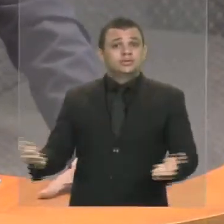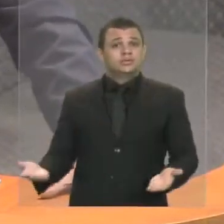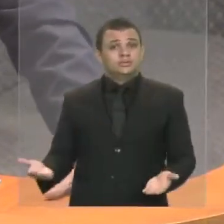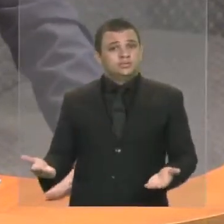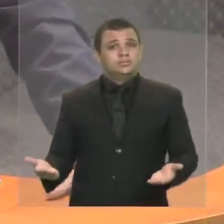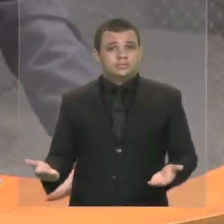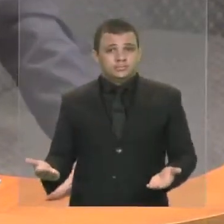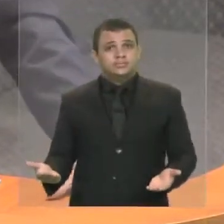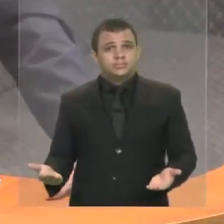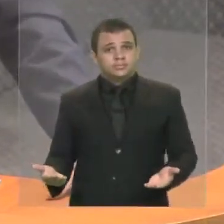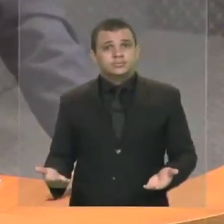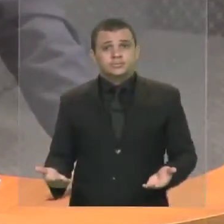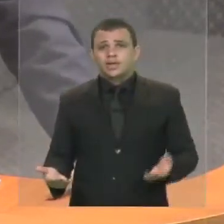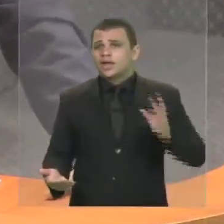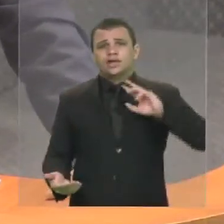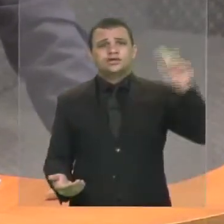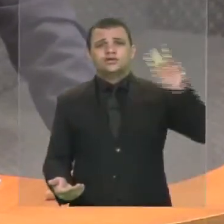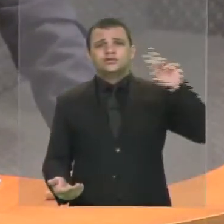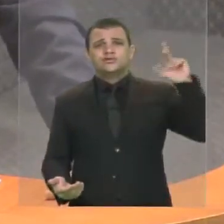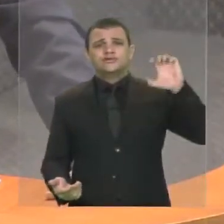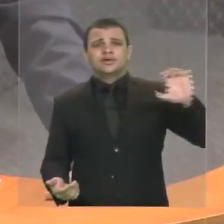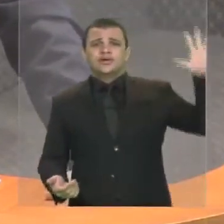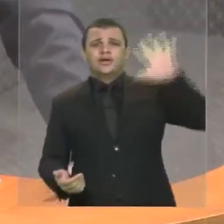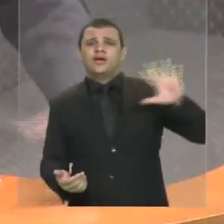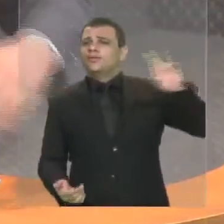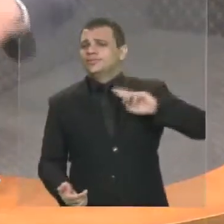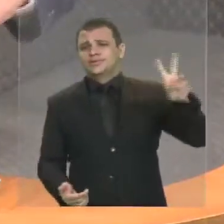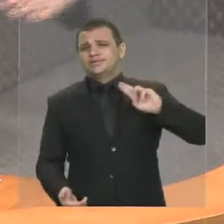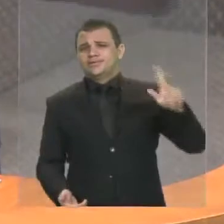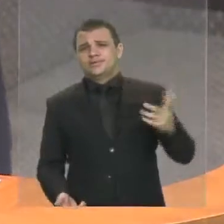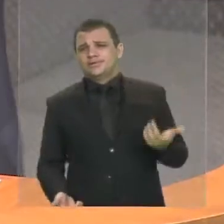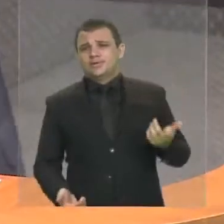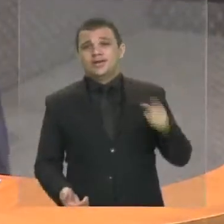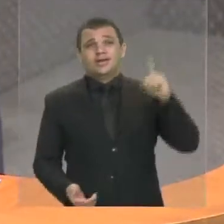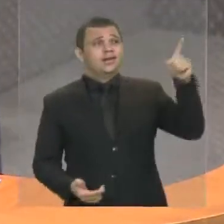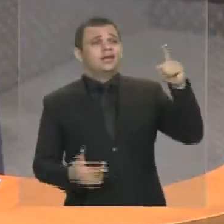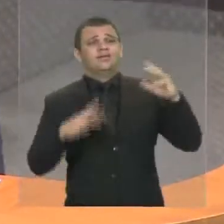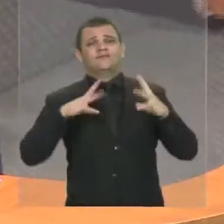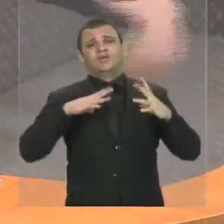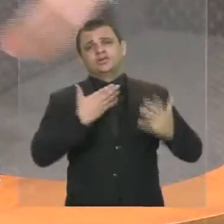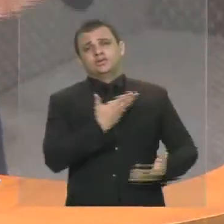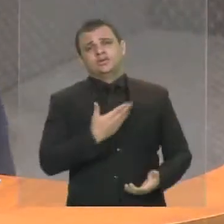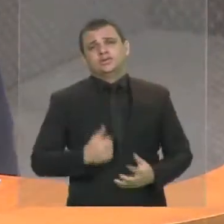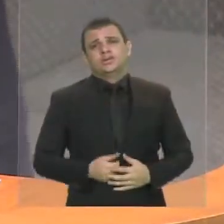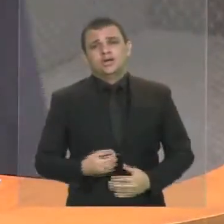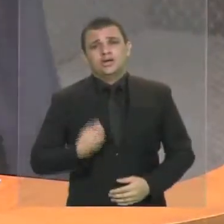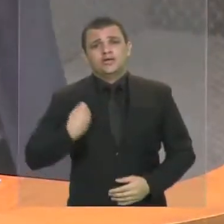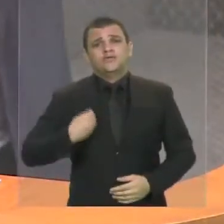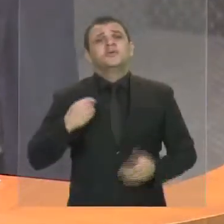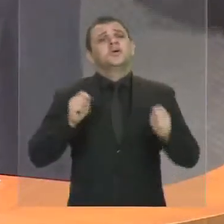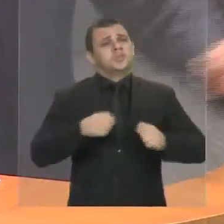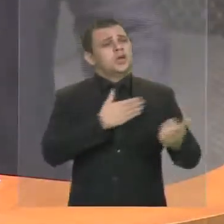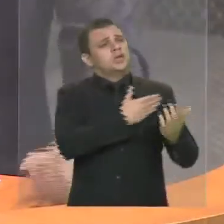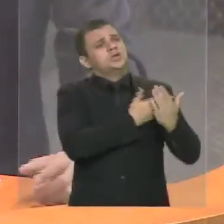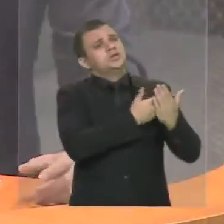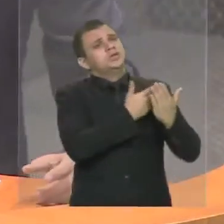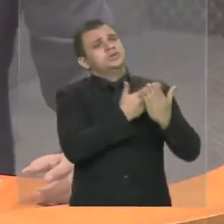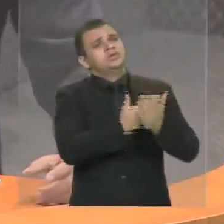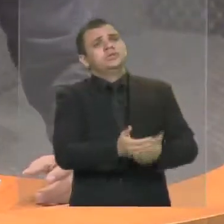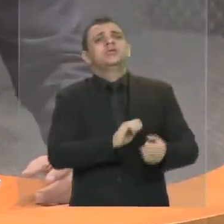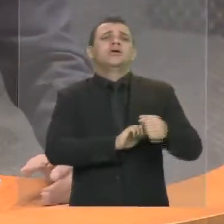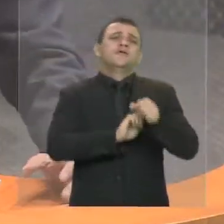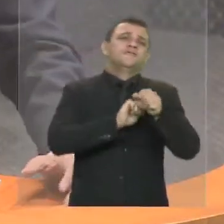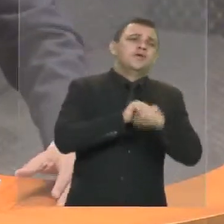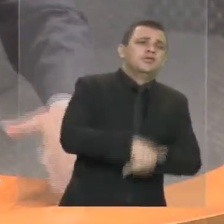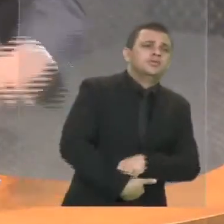cedo. Não é como o povo europeu, que tem toda a regalia do mundo, de concluir seus estudos, de fazer